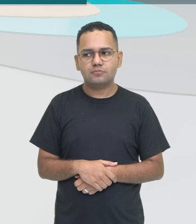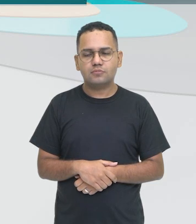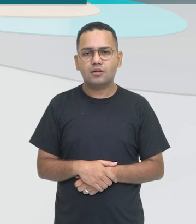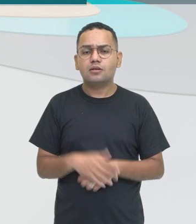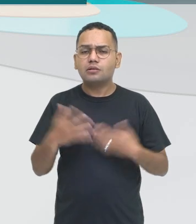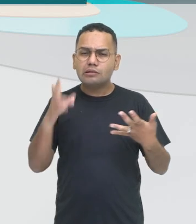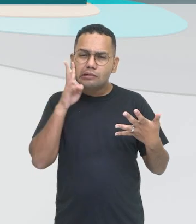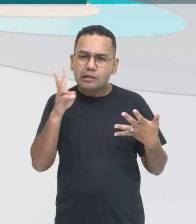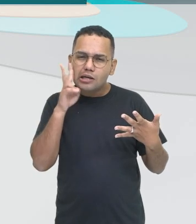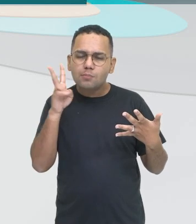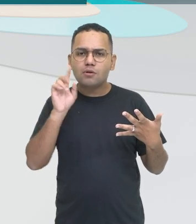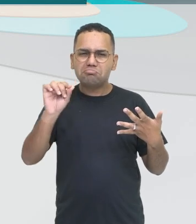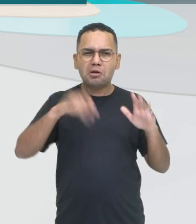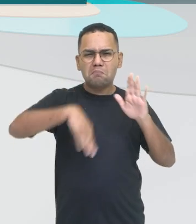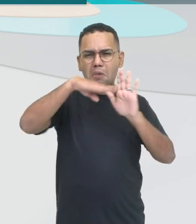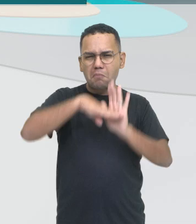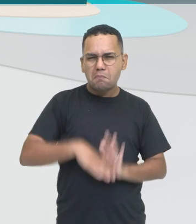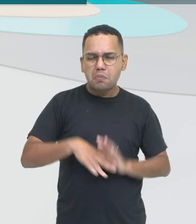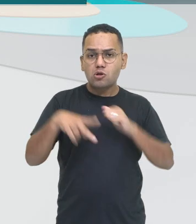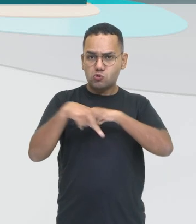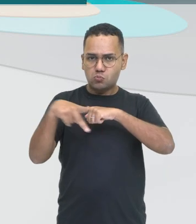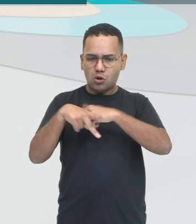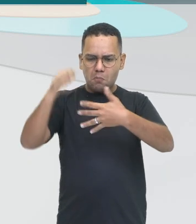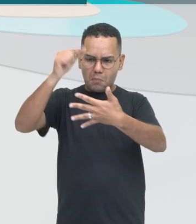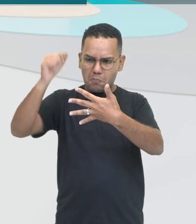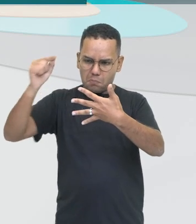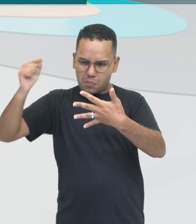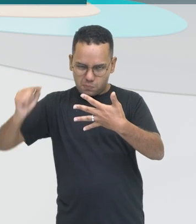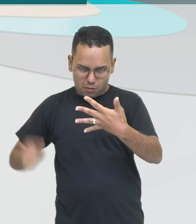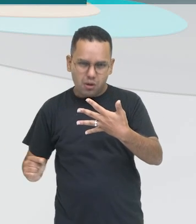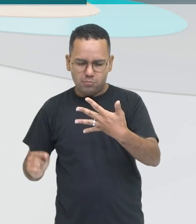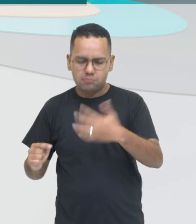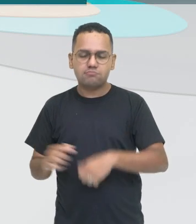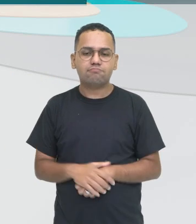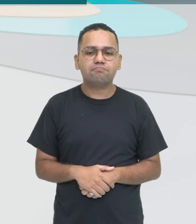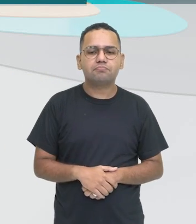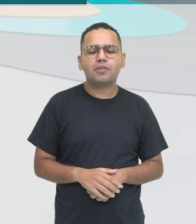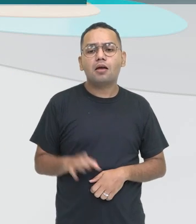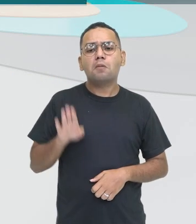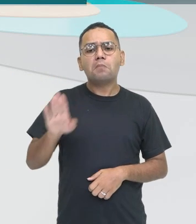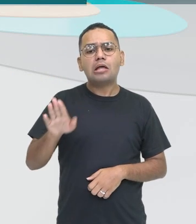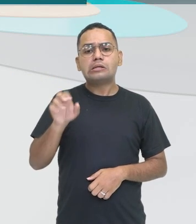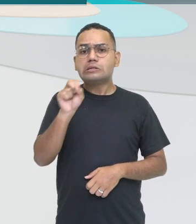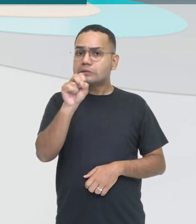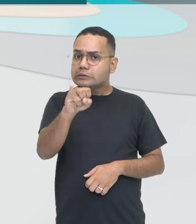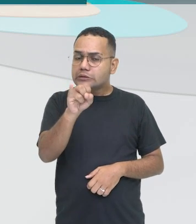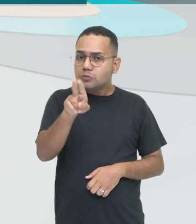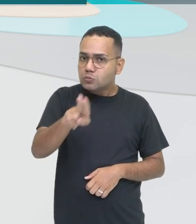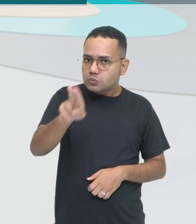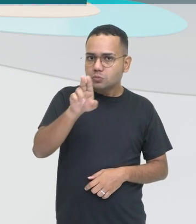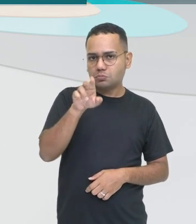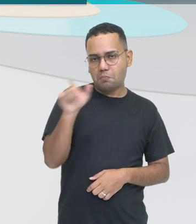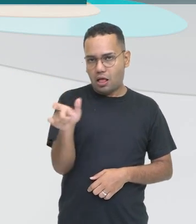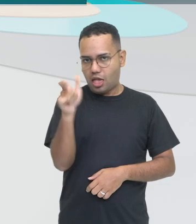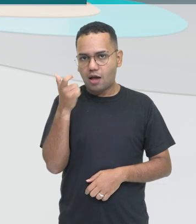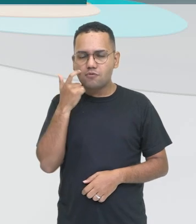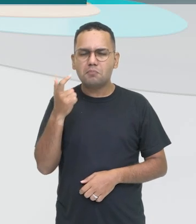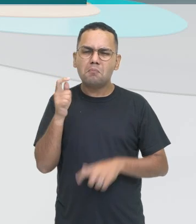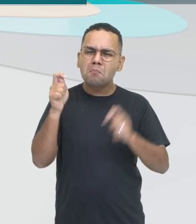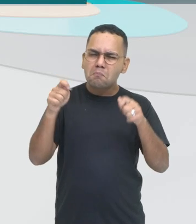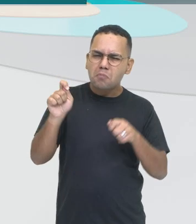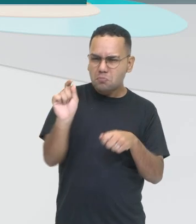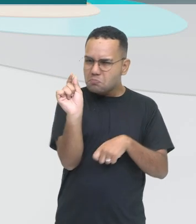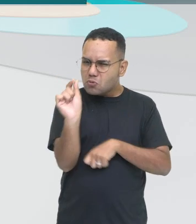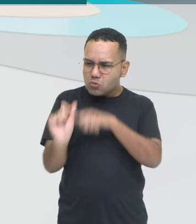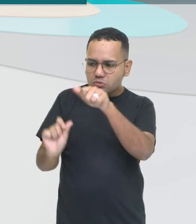São esses os pronomes reflexivos. Quando eu utilizo essas palavrinhas aqui, eu vou modificar um pouquinho o significado, né?